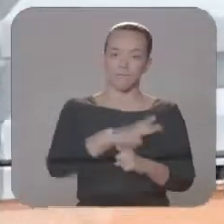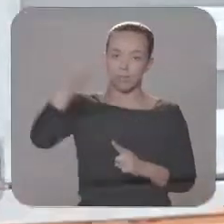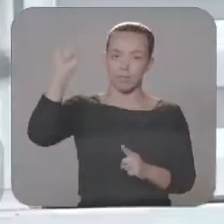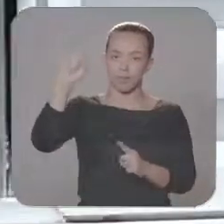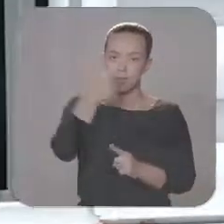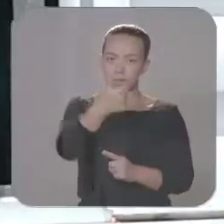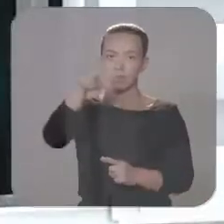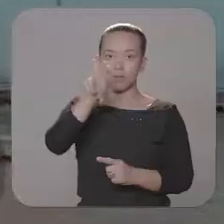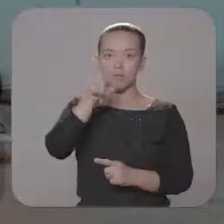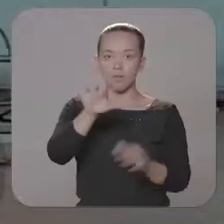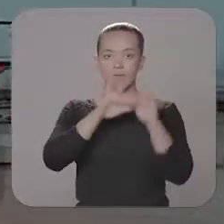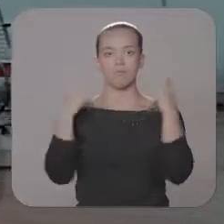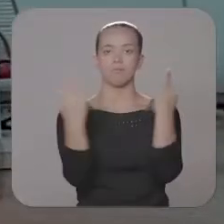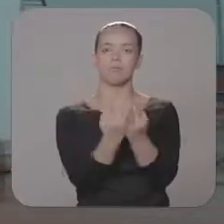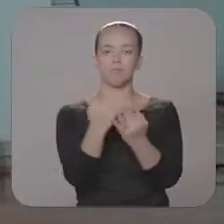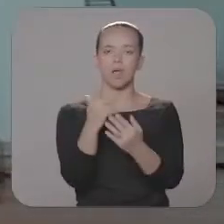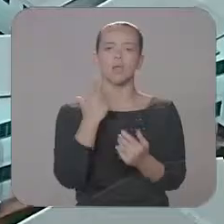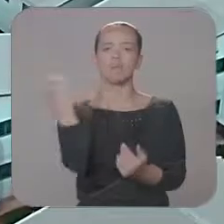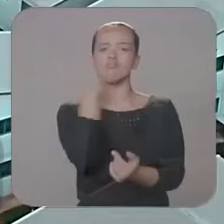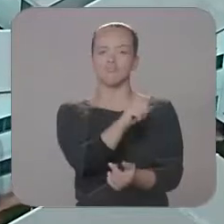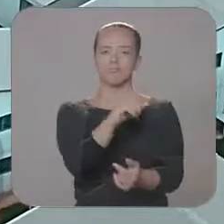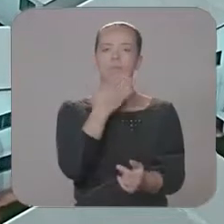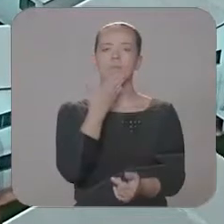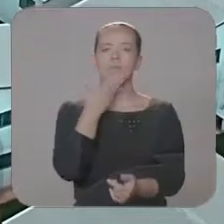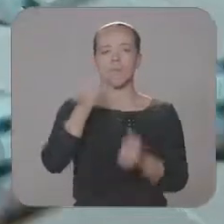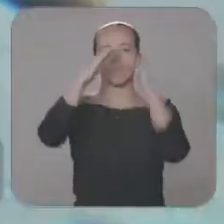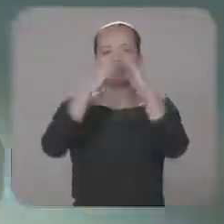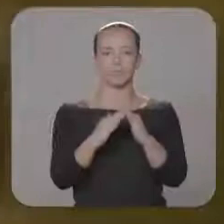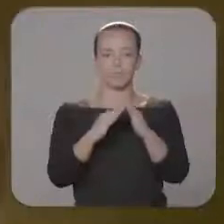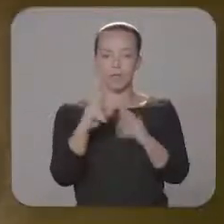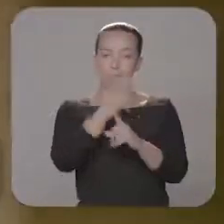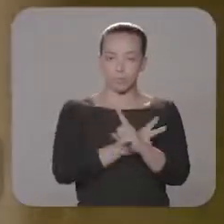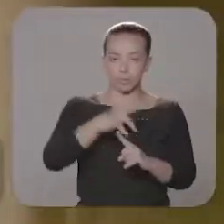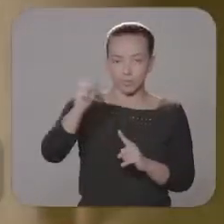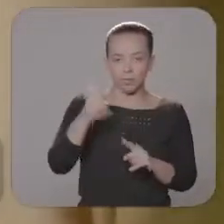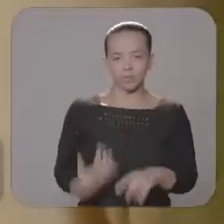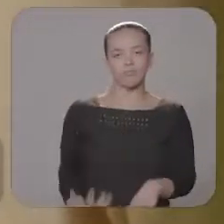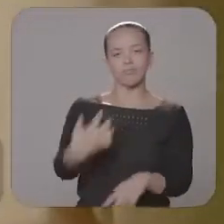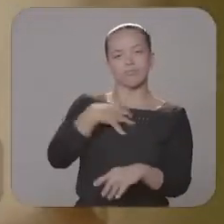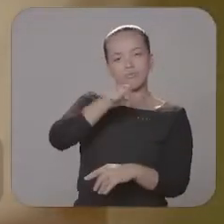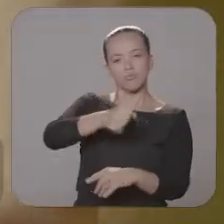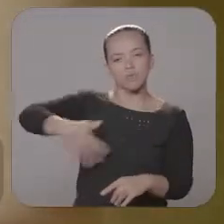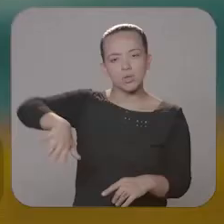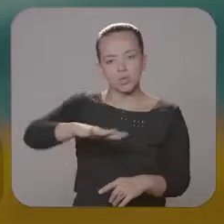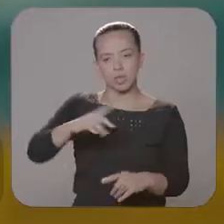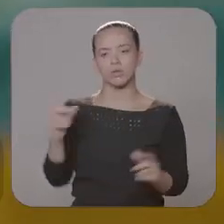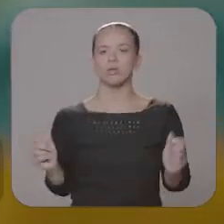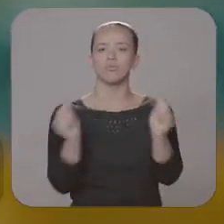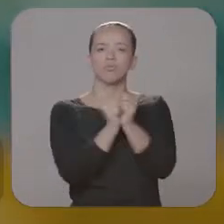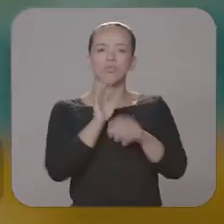vitória das 15 mil famílias que conquistaram uma nova moradia. A vitória da sensibilidade social,